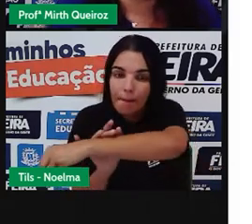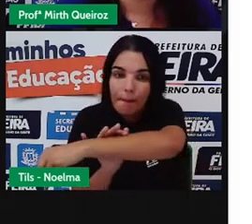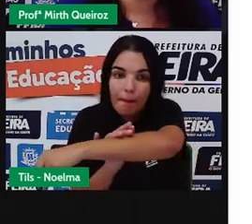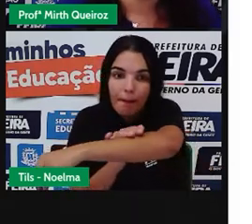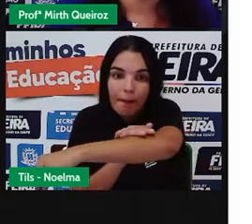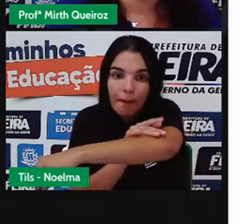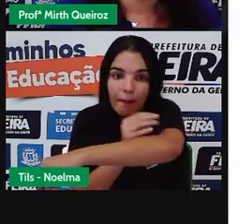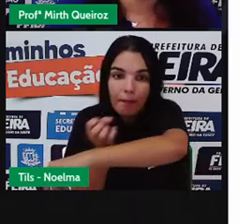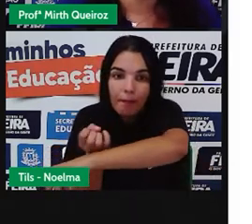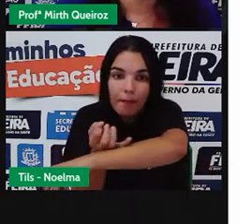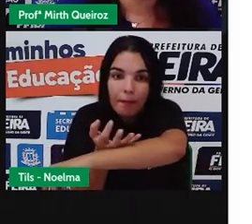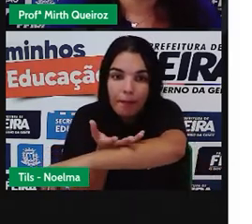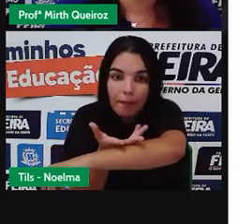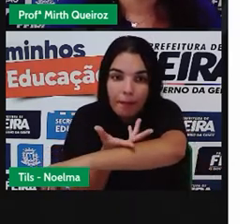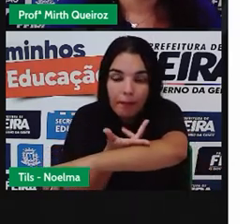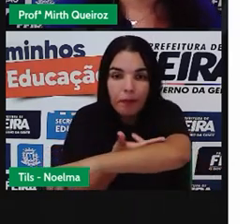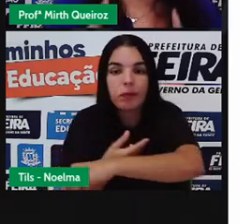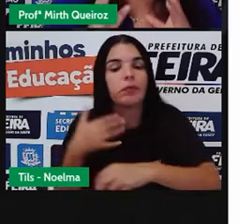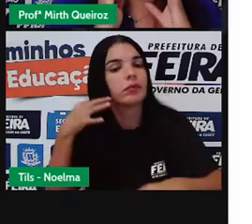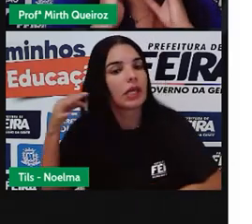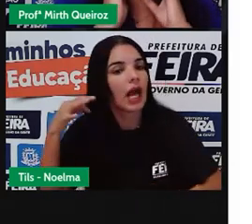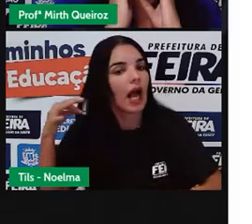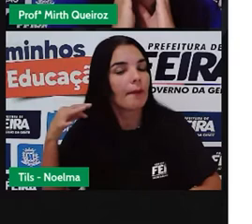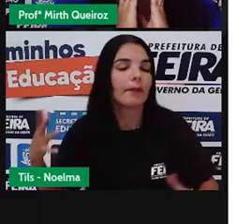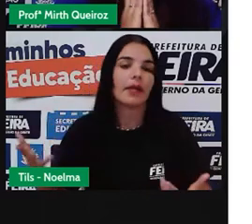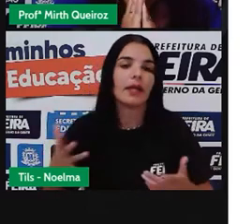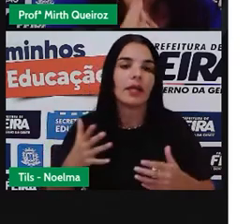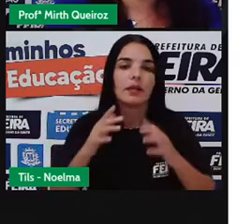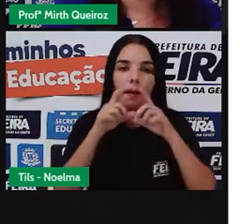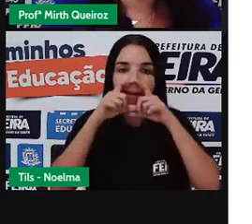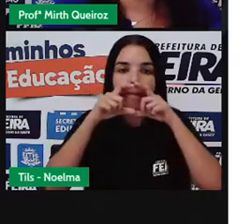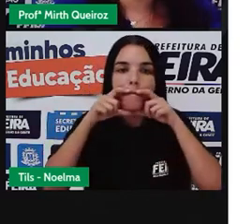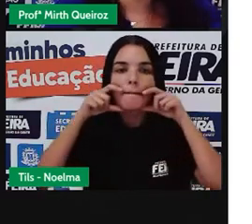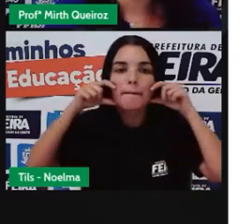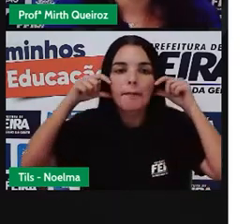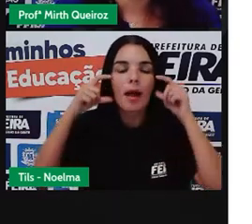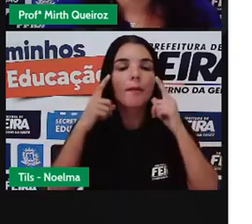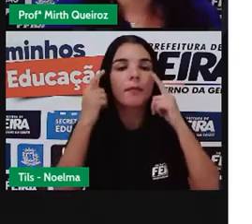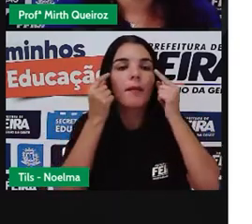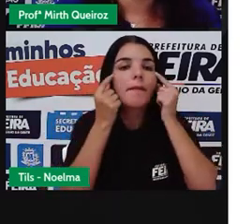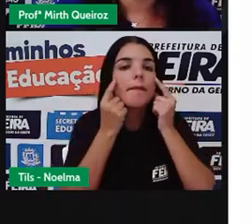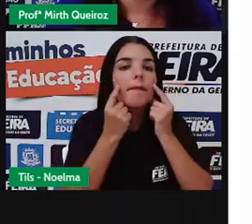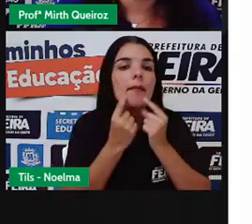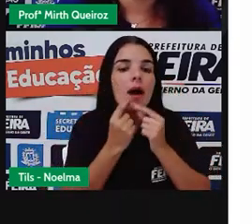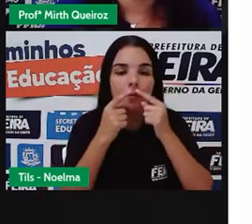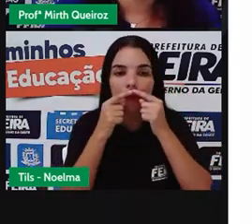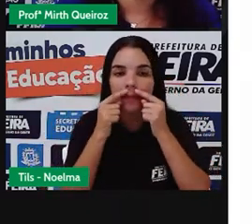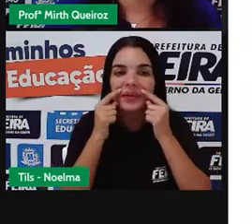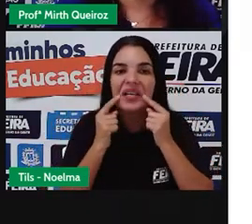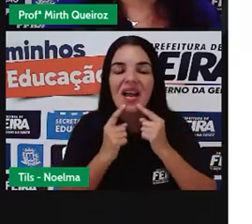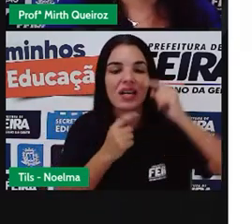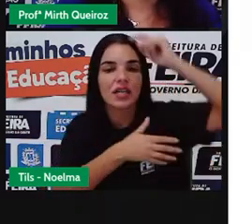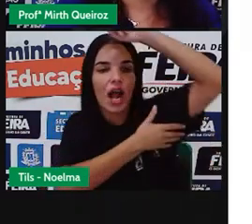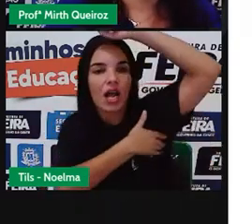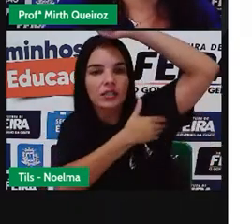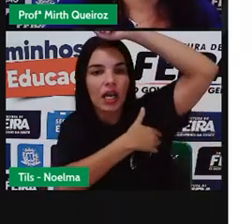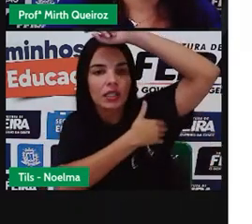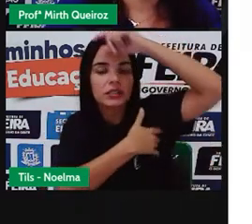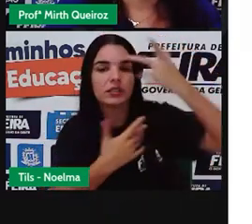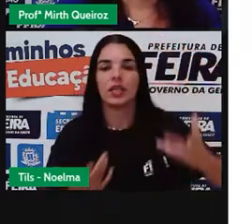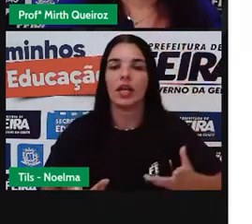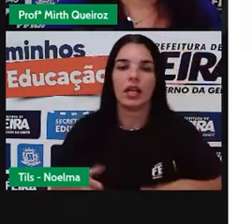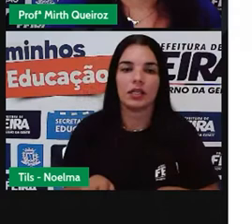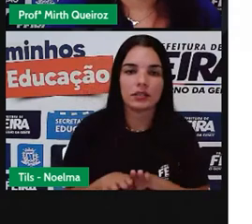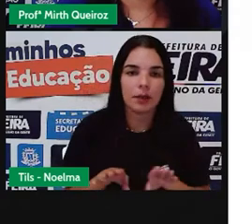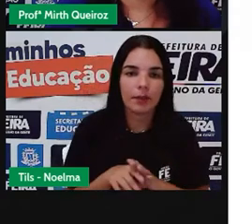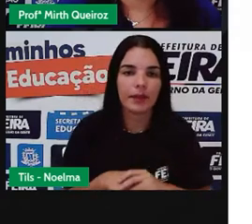próprio corpo, que nas pernas dos pratos. A barba, né? Os pelos na face começam a já aparecer.